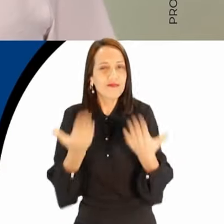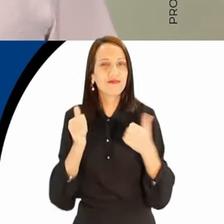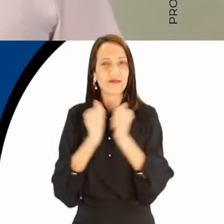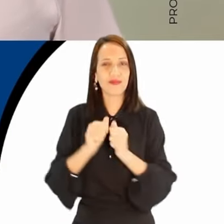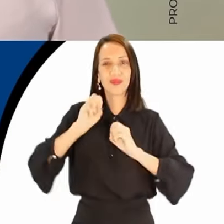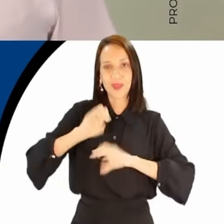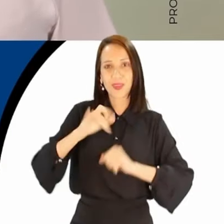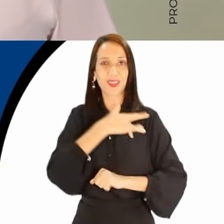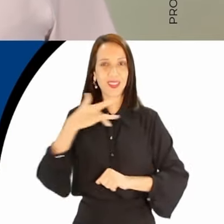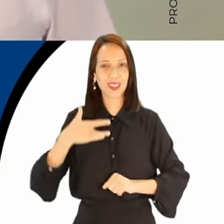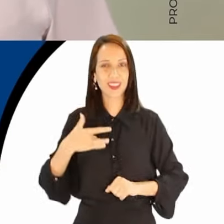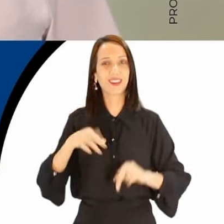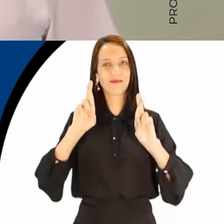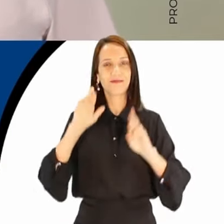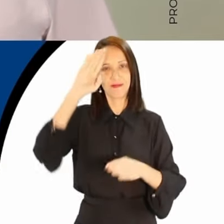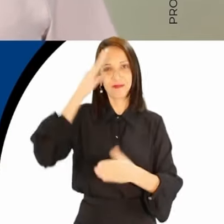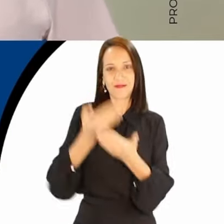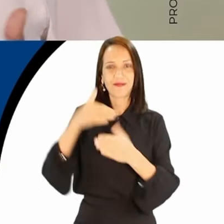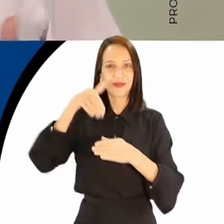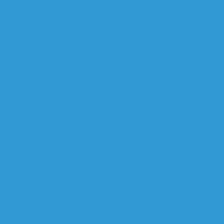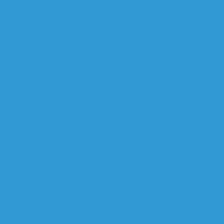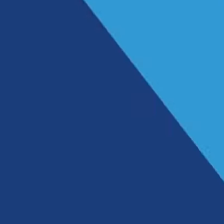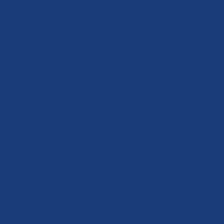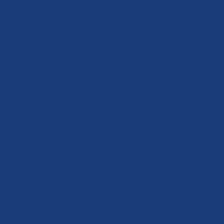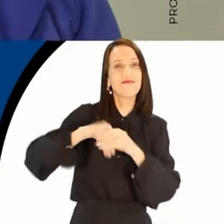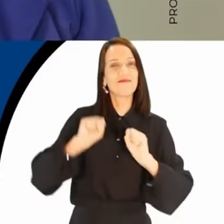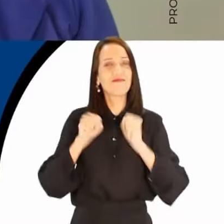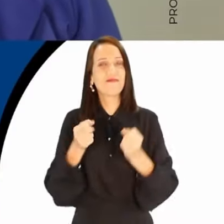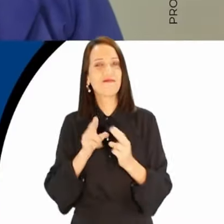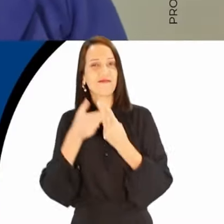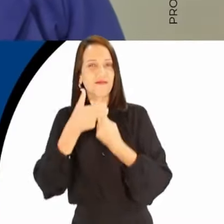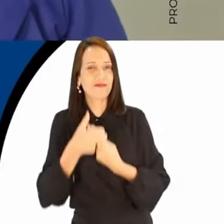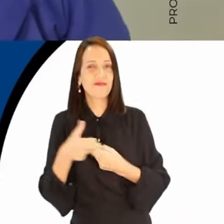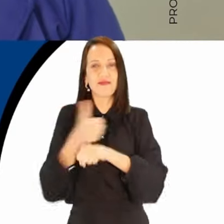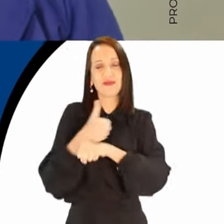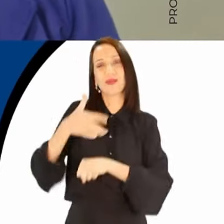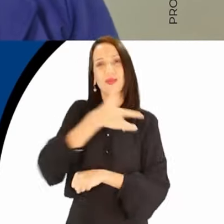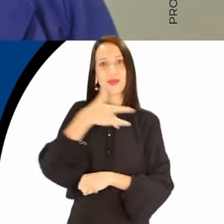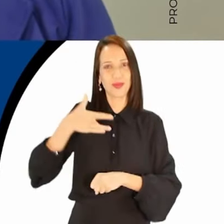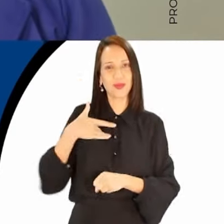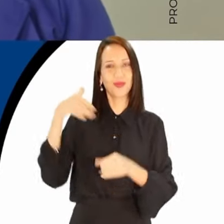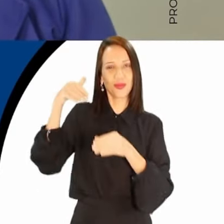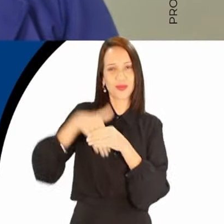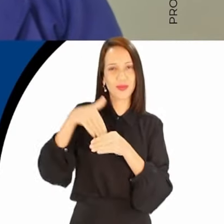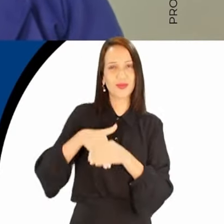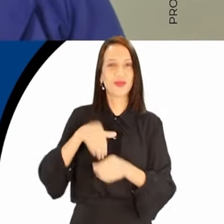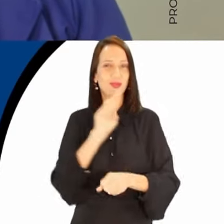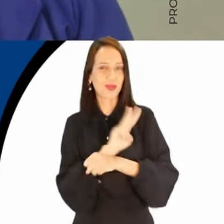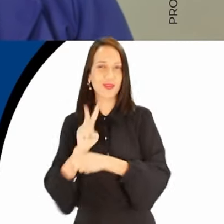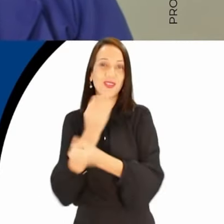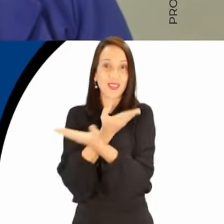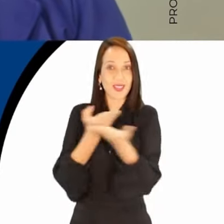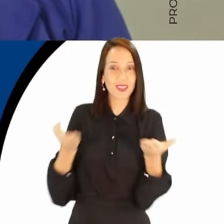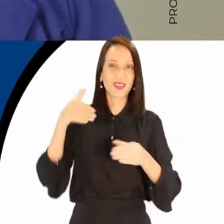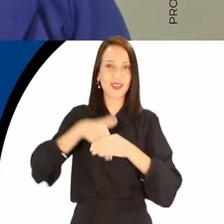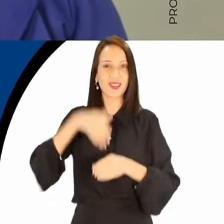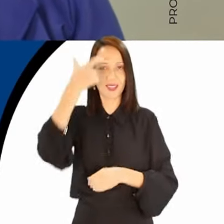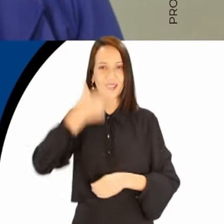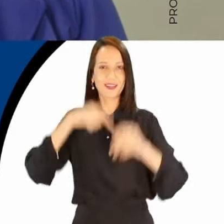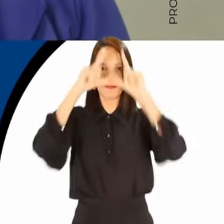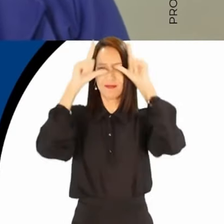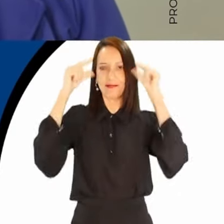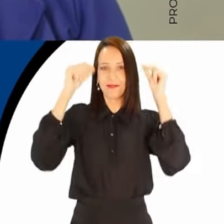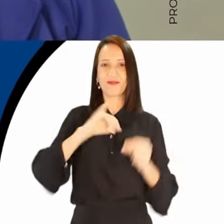periférica. Venham comigo, educação e saúde. Conto com o seu voto. Vote em defesa do SUS pelos profissionais de saúde. Vote em quem cuida de você.